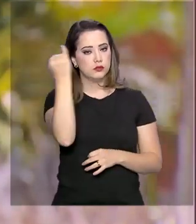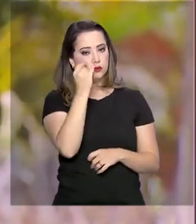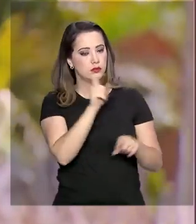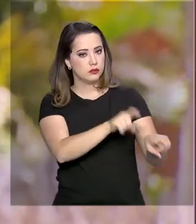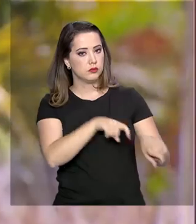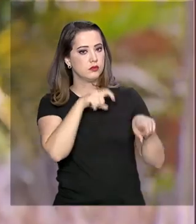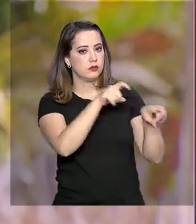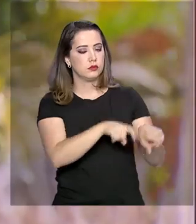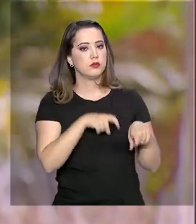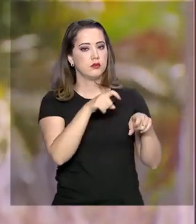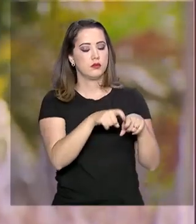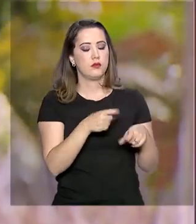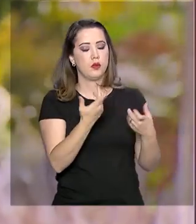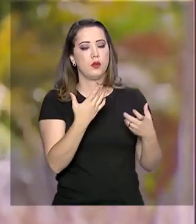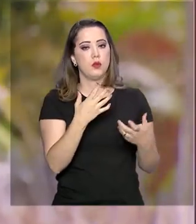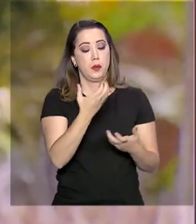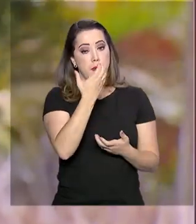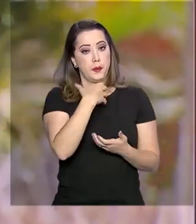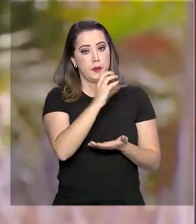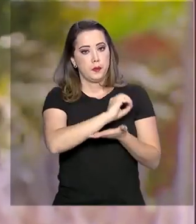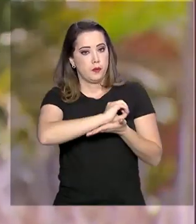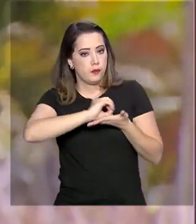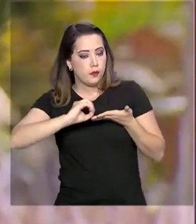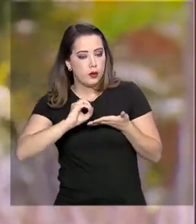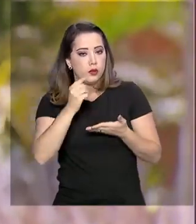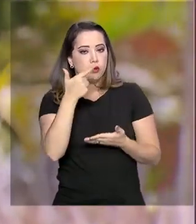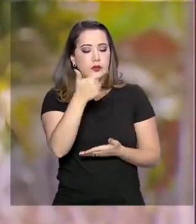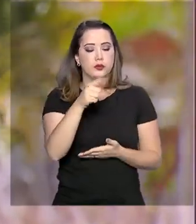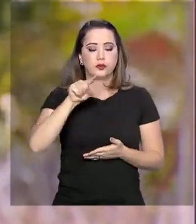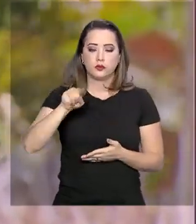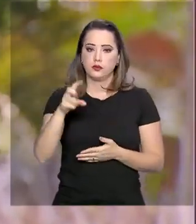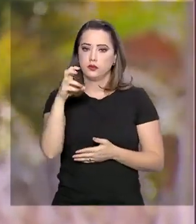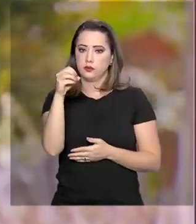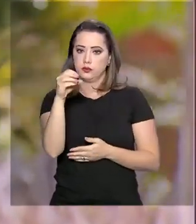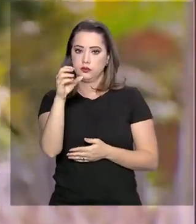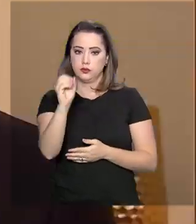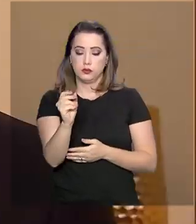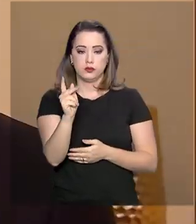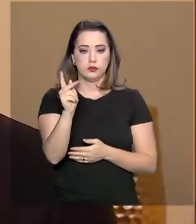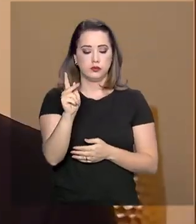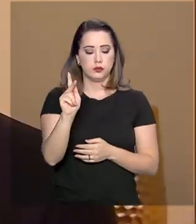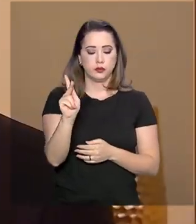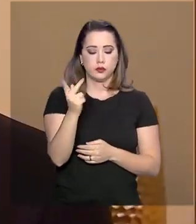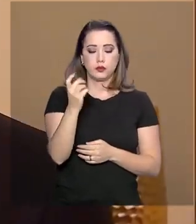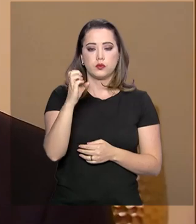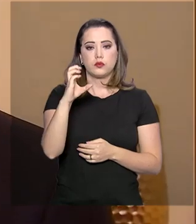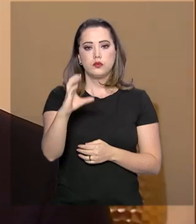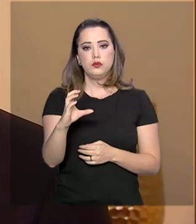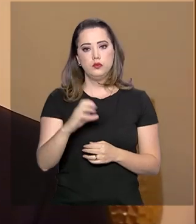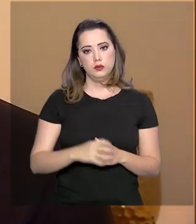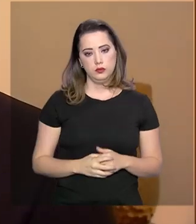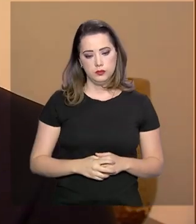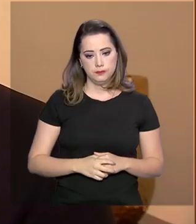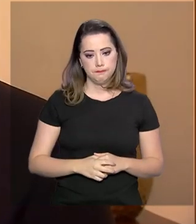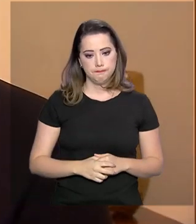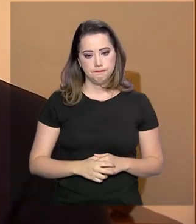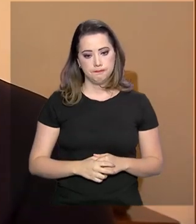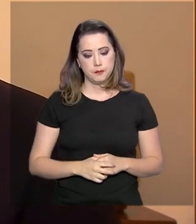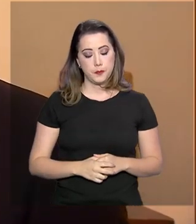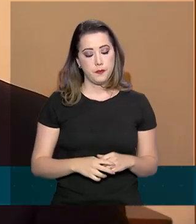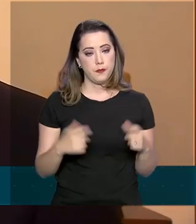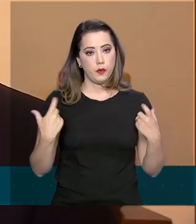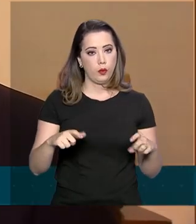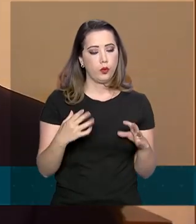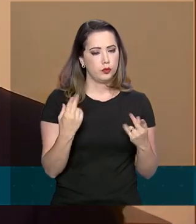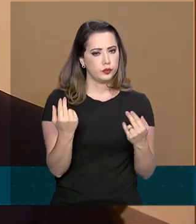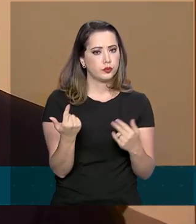cerca de 2.500 hectares de cultivo no semiárido nordestino. Os tabuleiros, como todos os projetos públicos de irrigação,